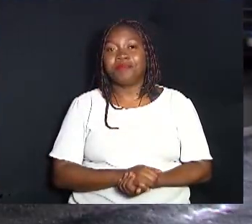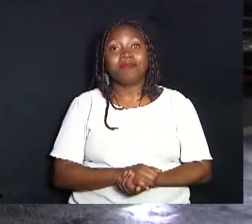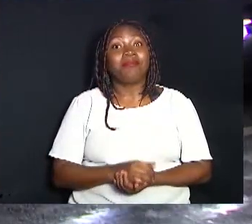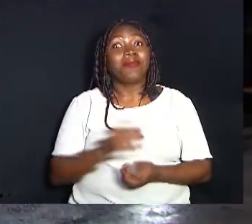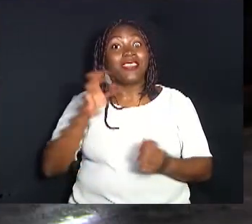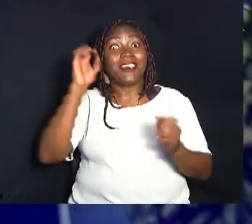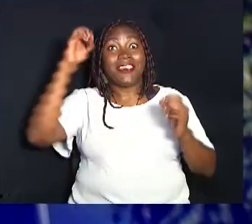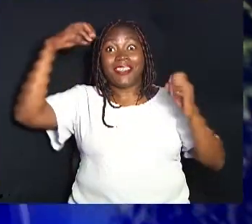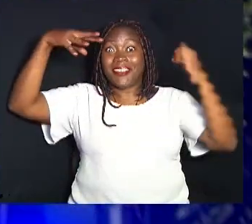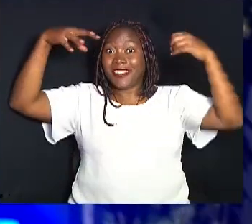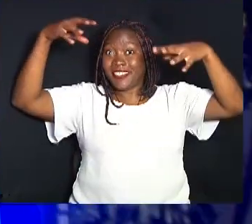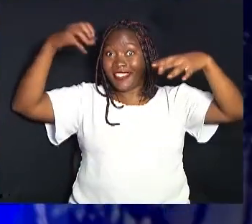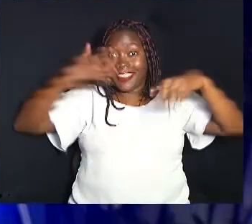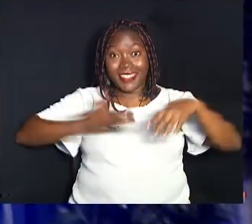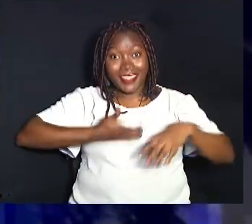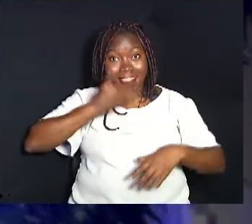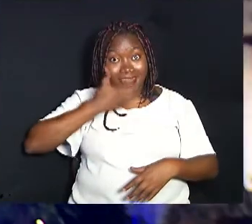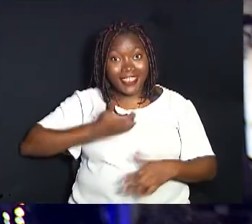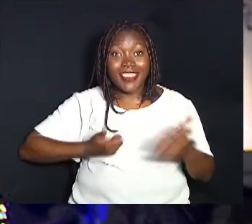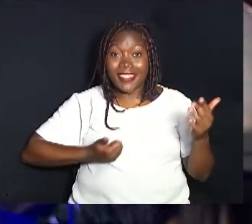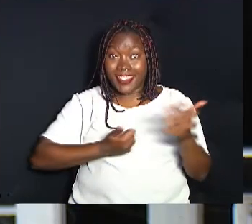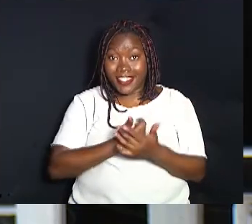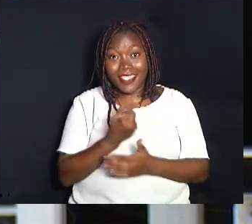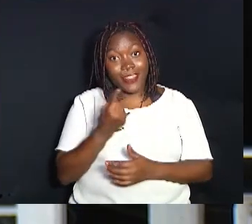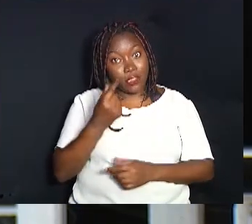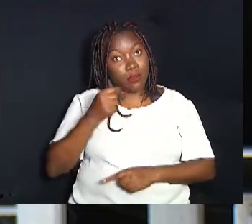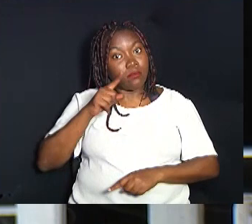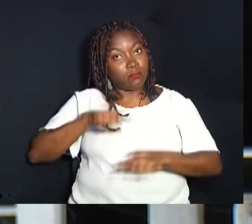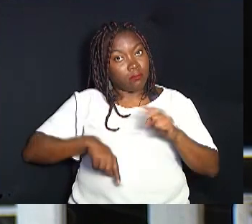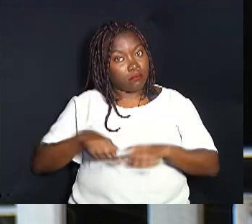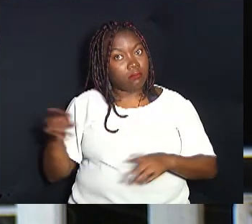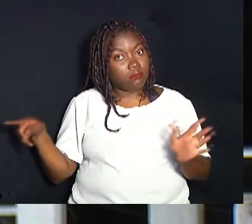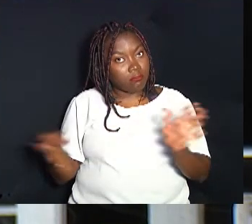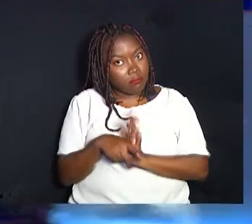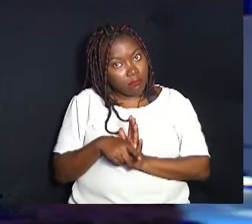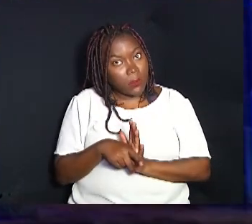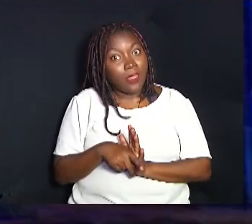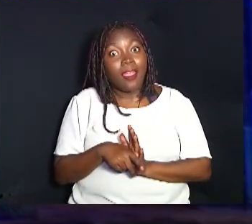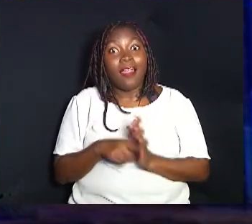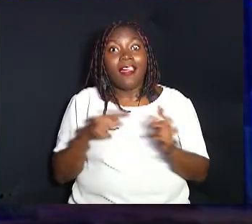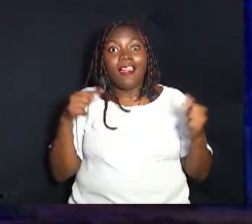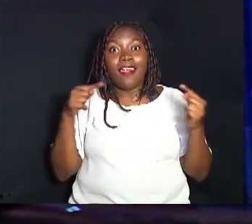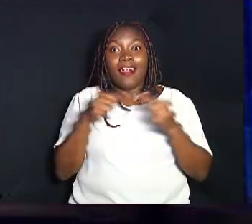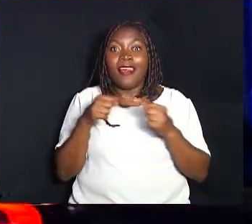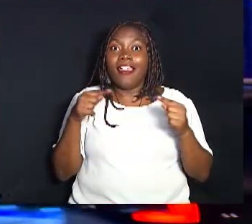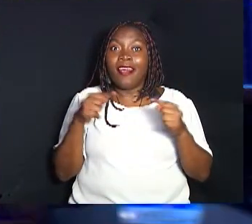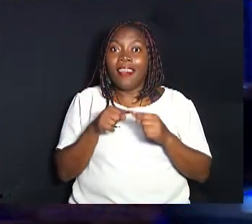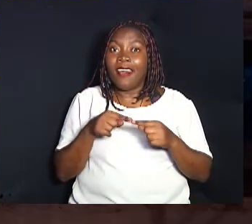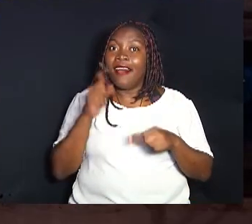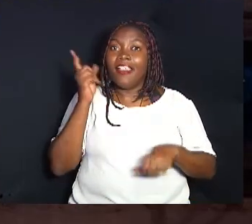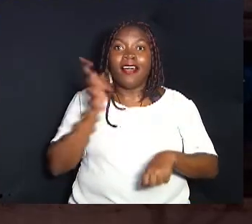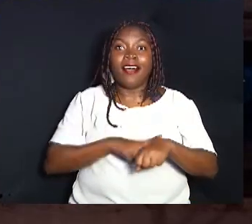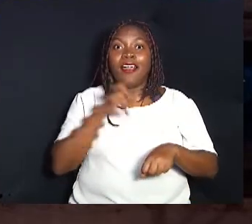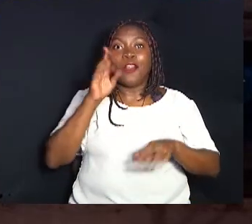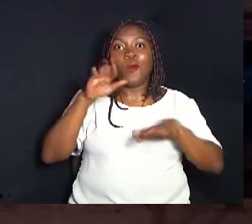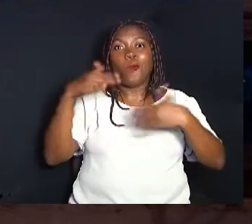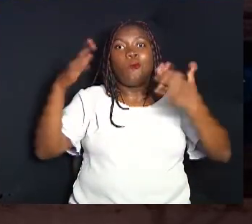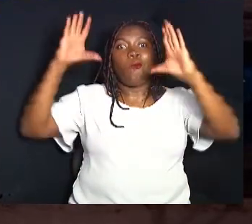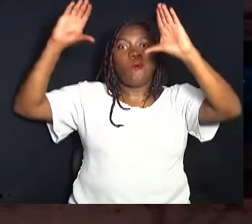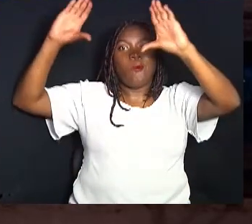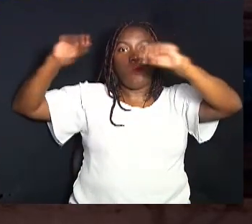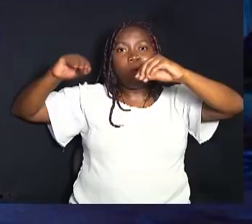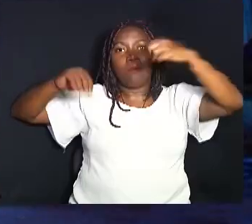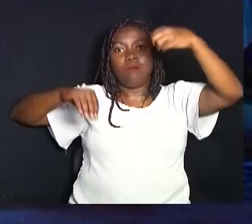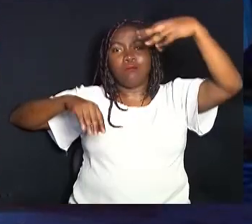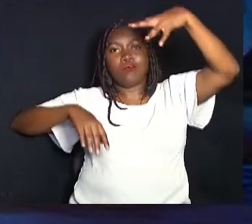iluminação natalina do Legislativo, que foi adquirida com recursos próprios, é ligada de maneira automática quando